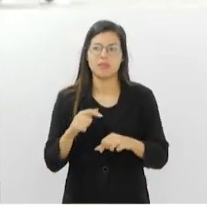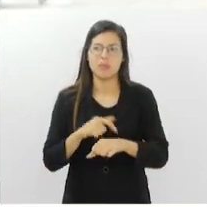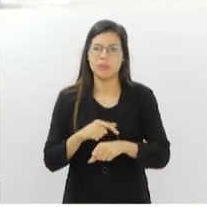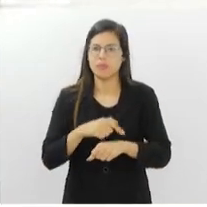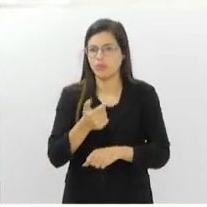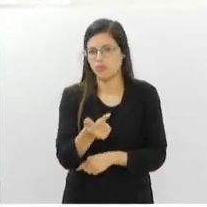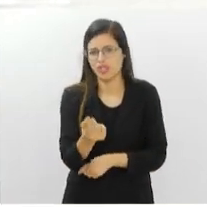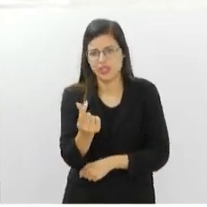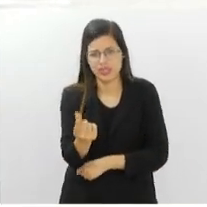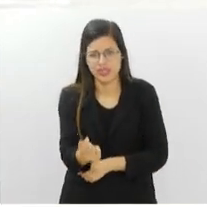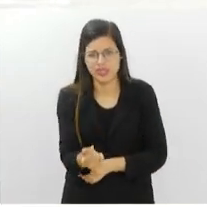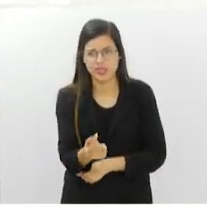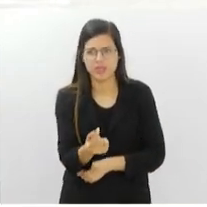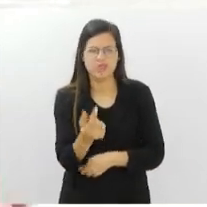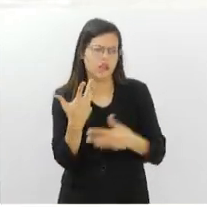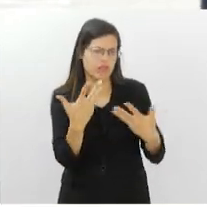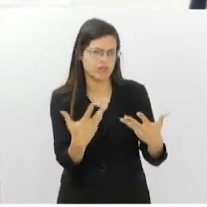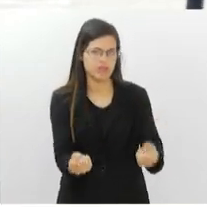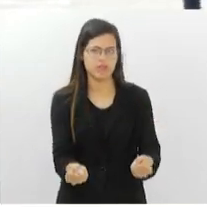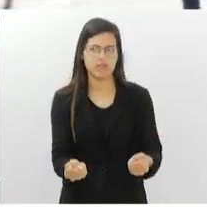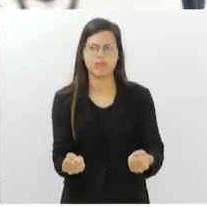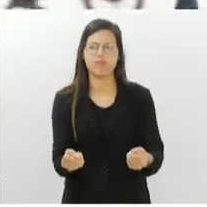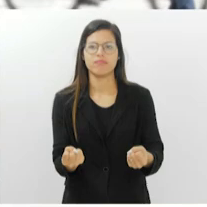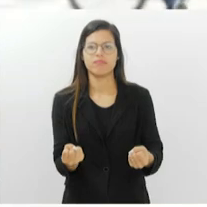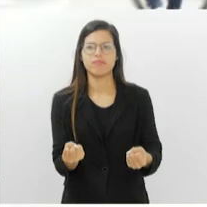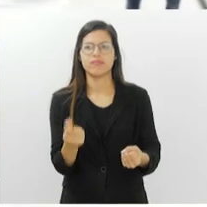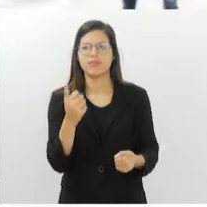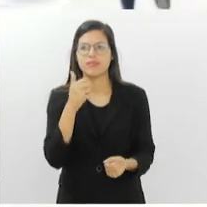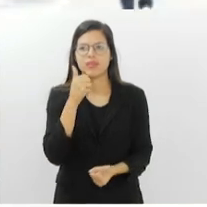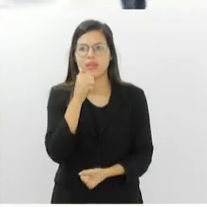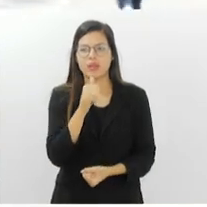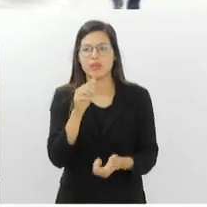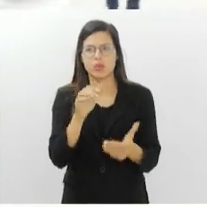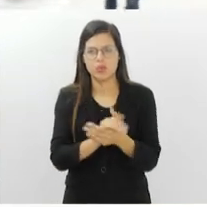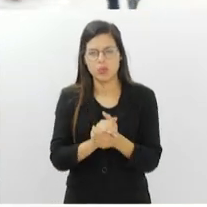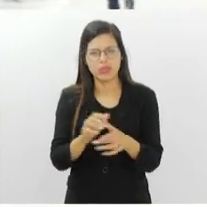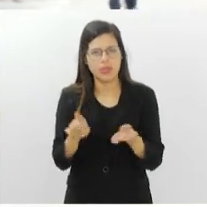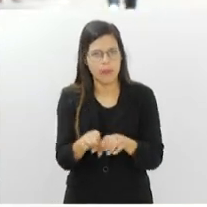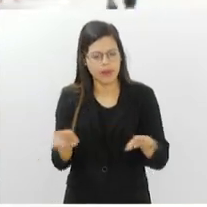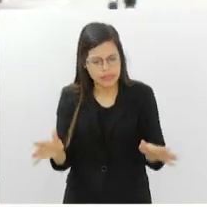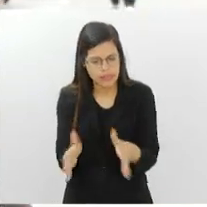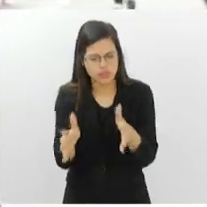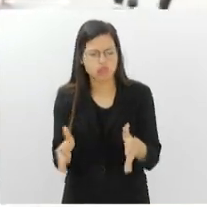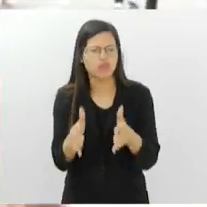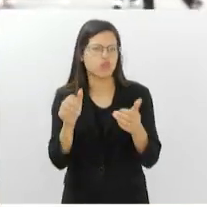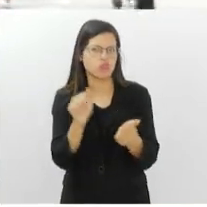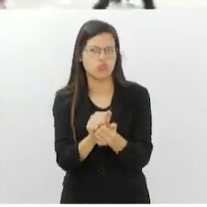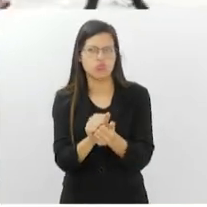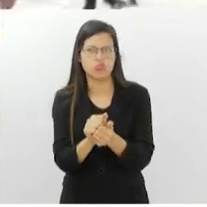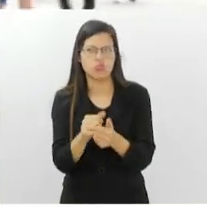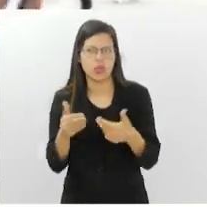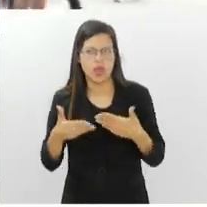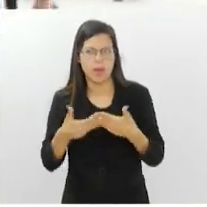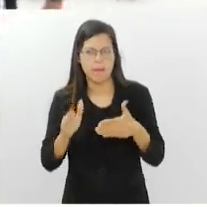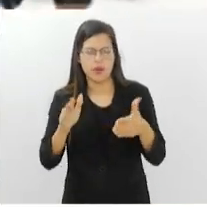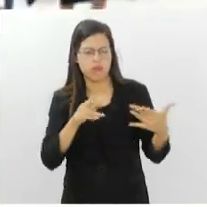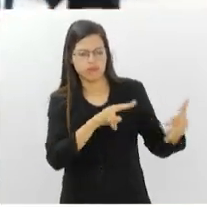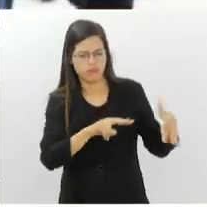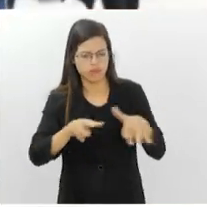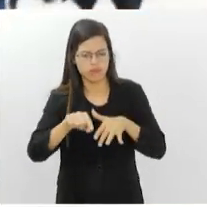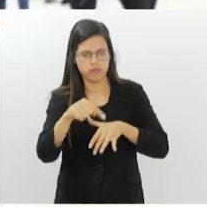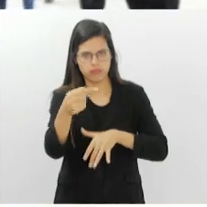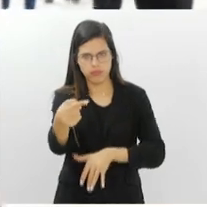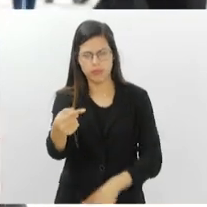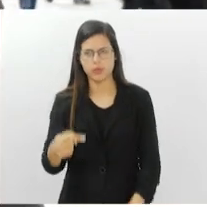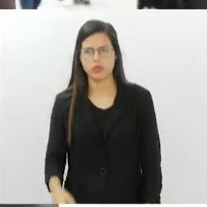sem dinheiro, aceitei. A minha esposa, ela me deu força, foi comigo e abrimos uma semana depois. Porque